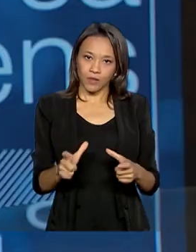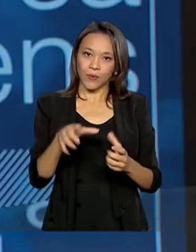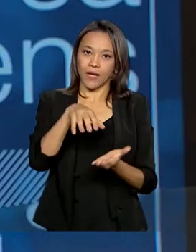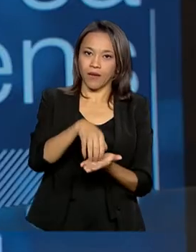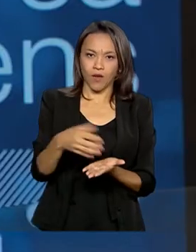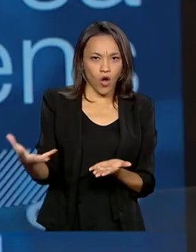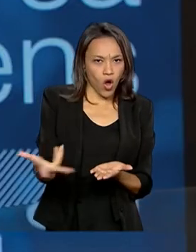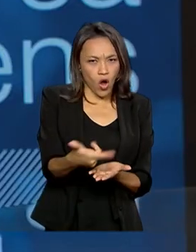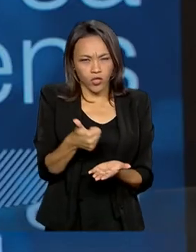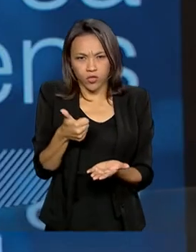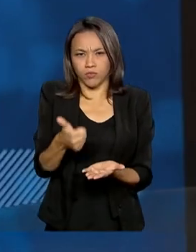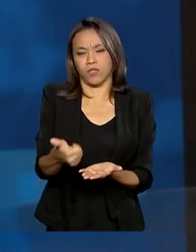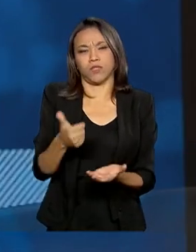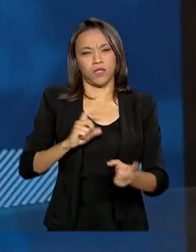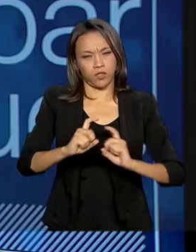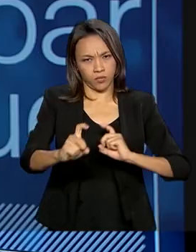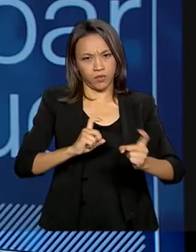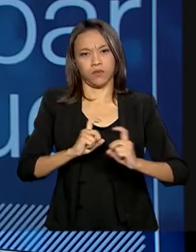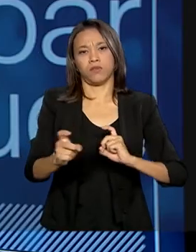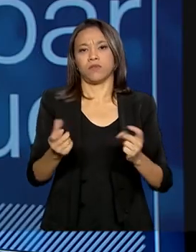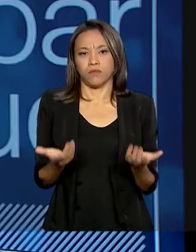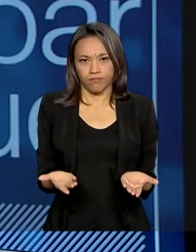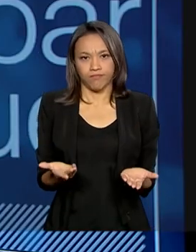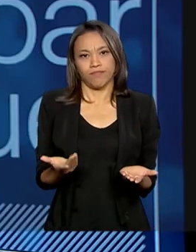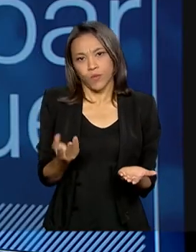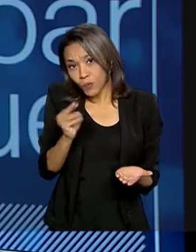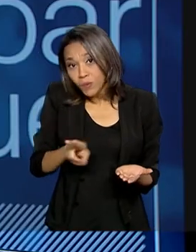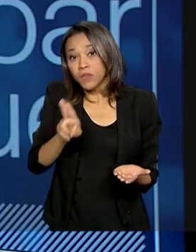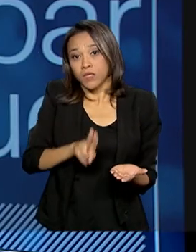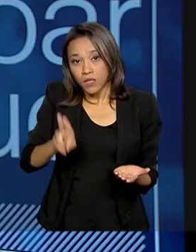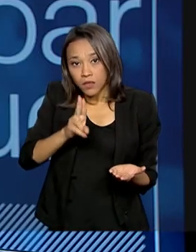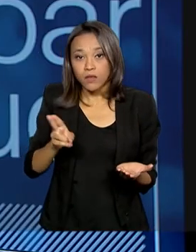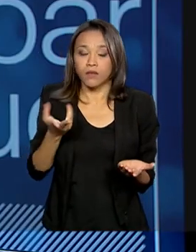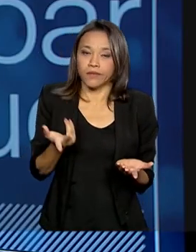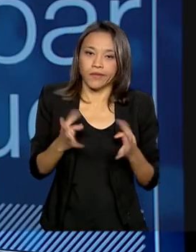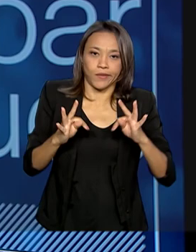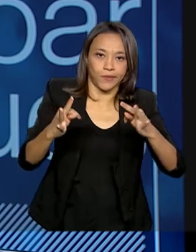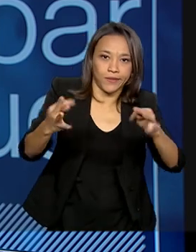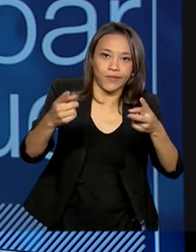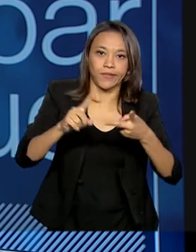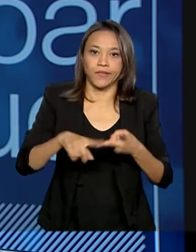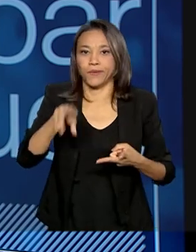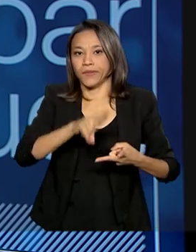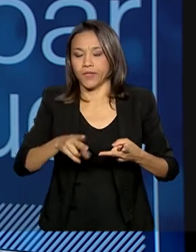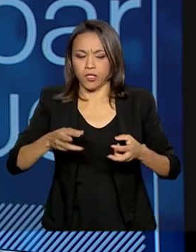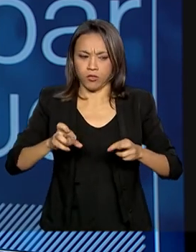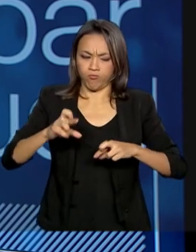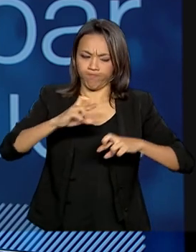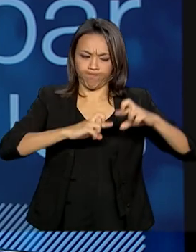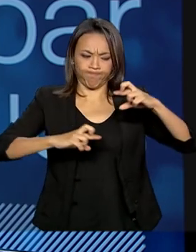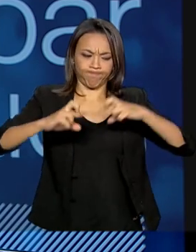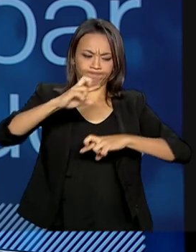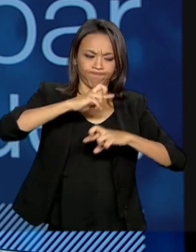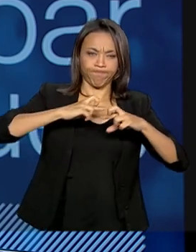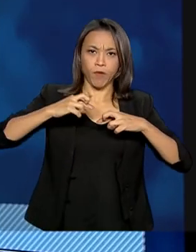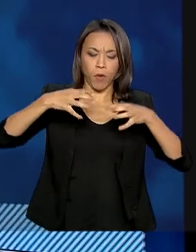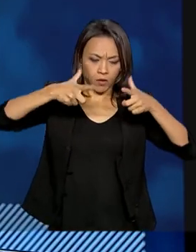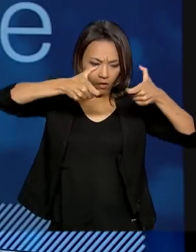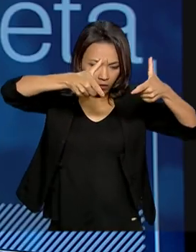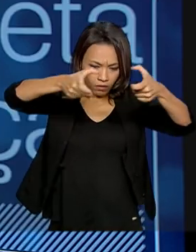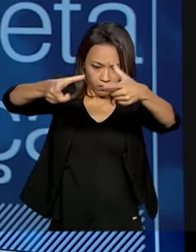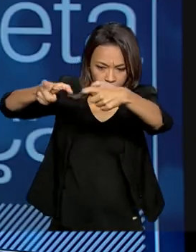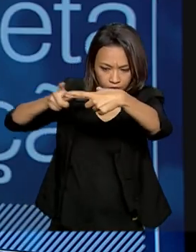Otimizando a gestão. Otimizando a gestão por meio de tecnologia, por meio de monitoramento, por meio de satélites que nós fazemos essa